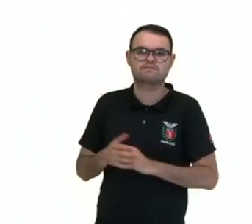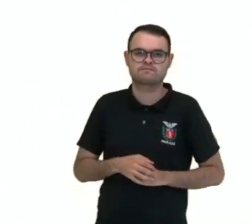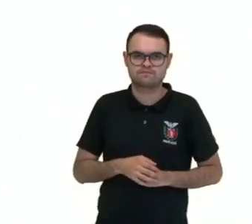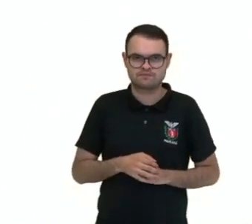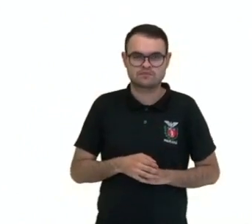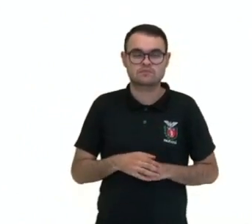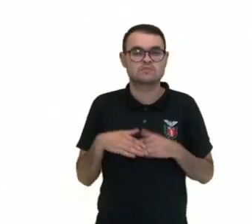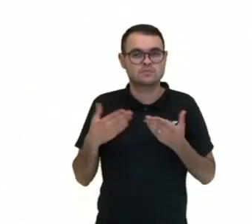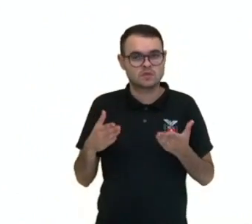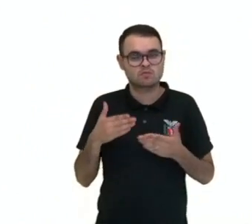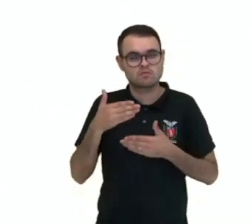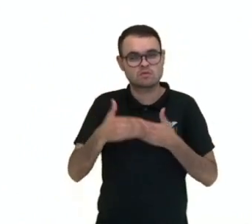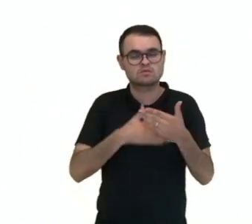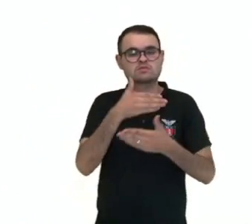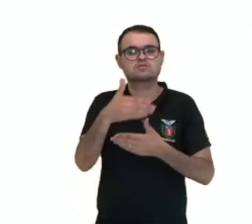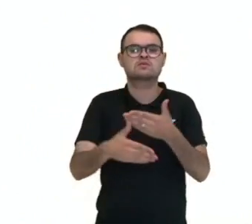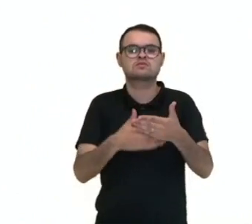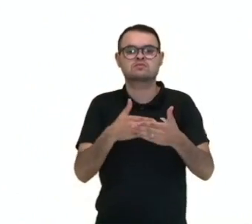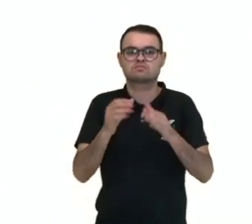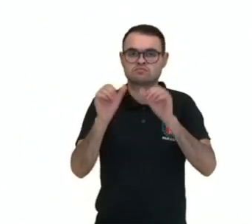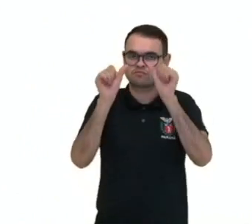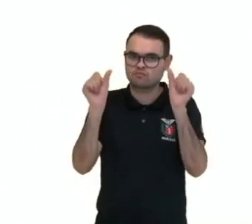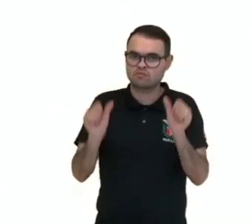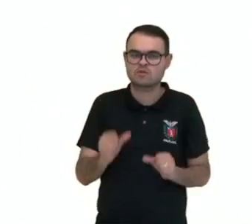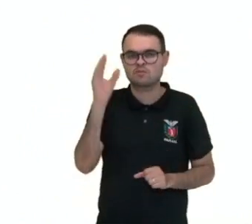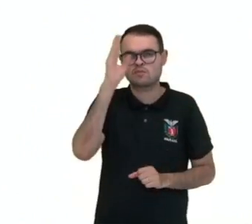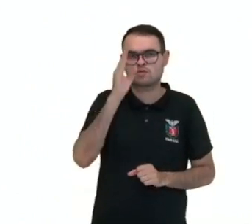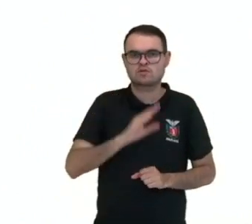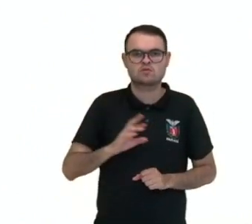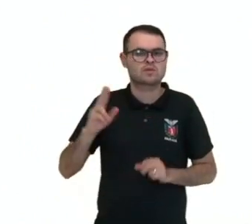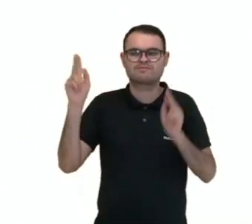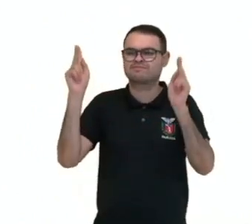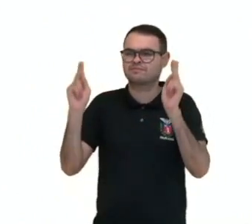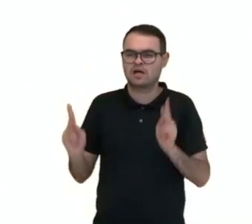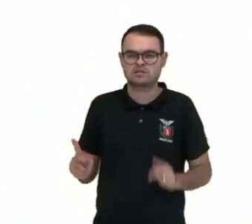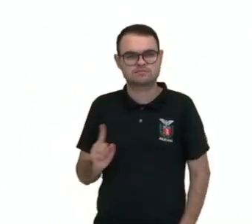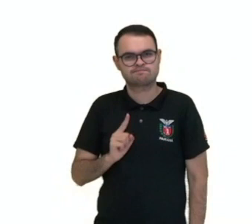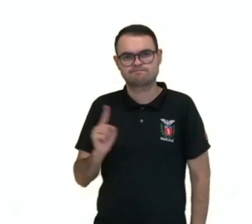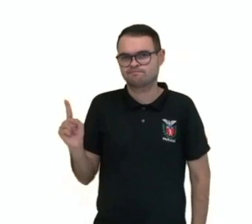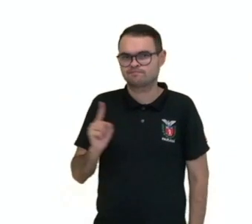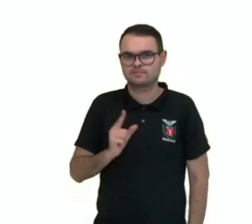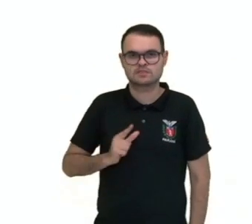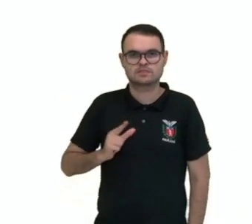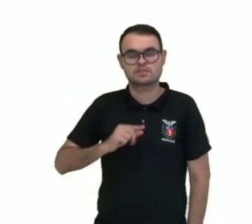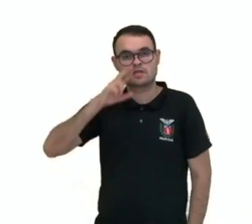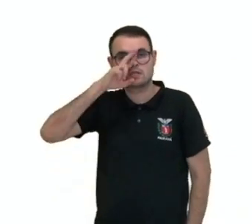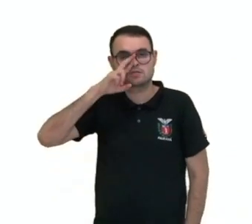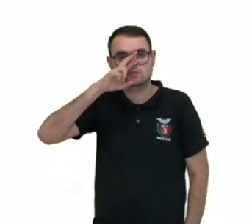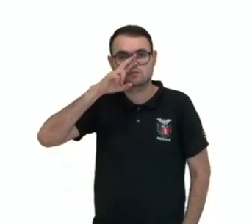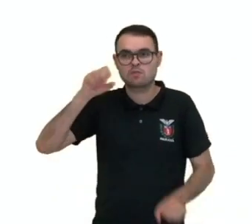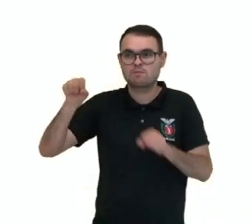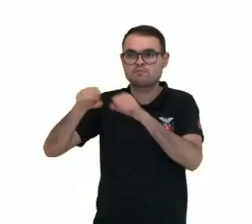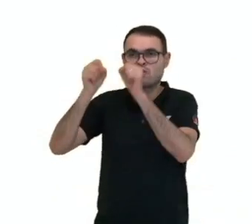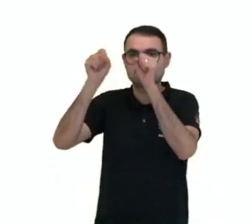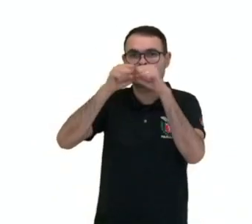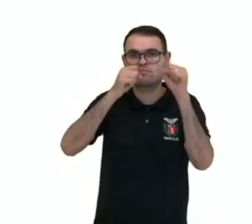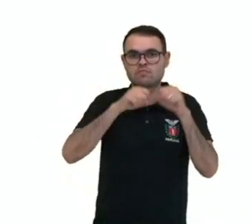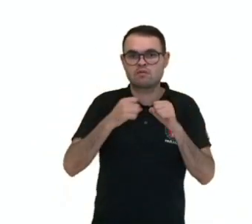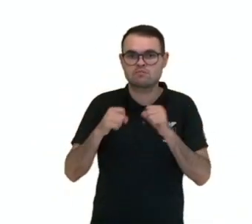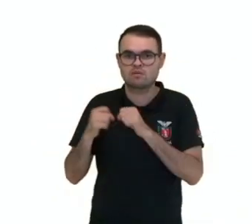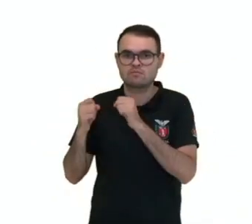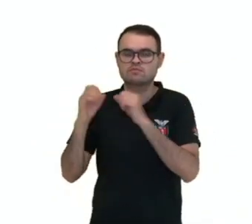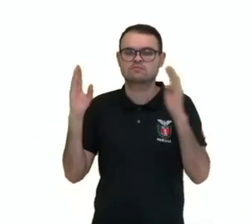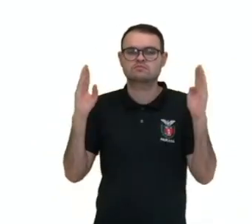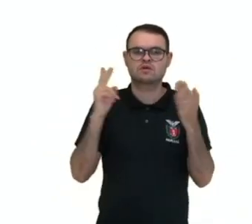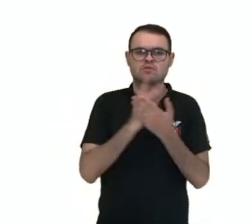o processo de formação do Brasil não foi um processo pacífico. Havia um forte risco de fragmentação política, que vai ocorrer durante